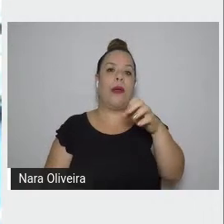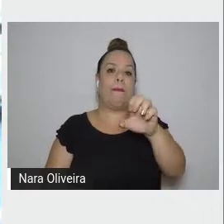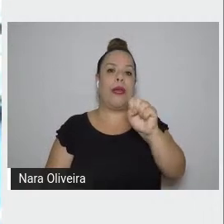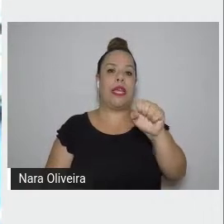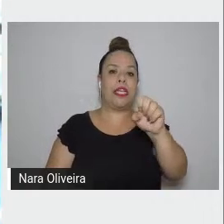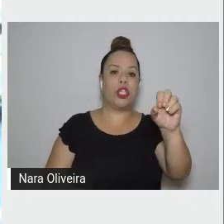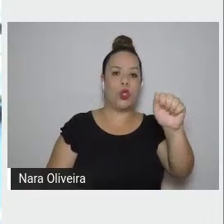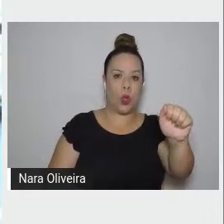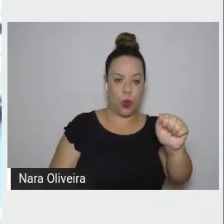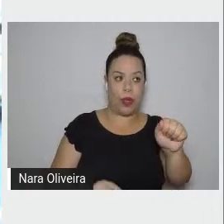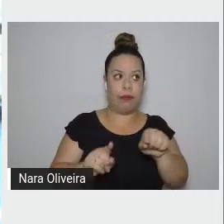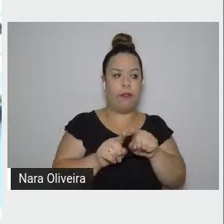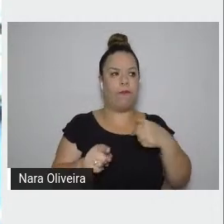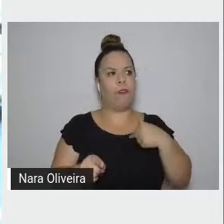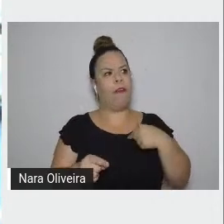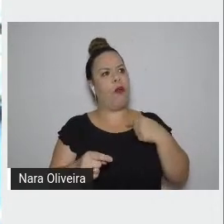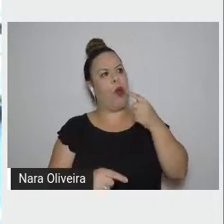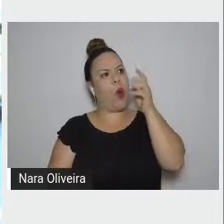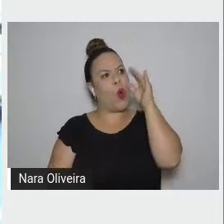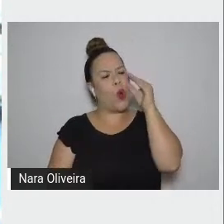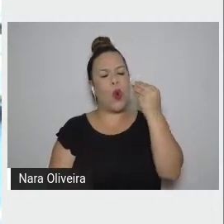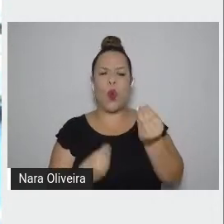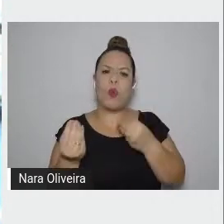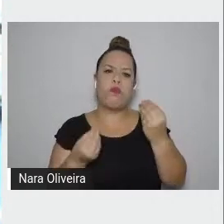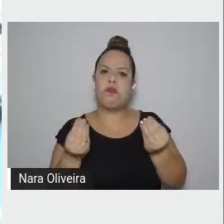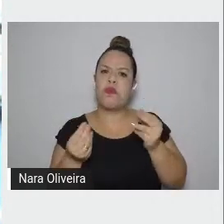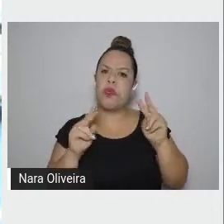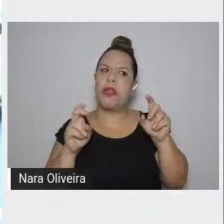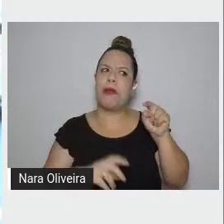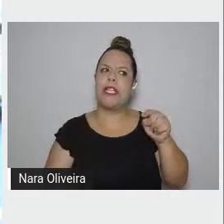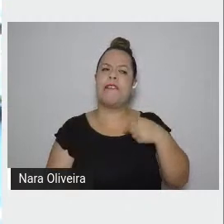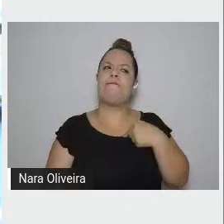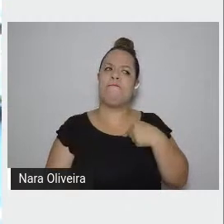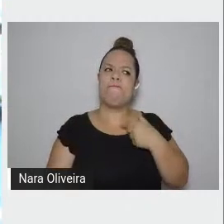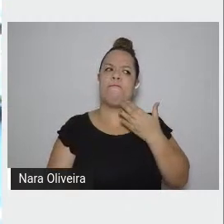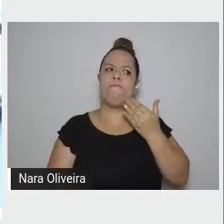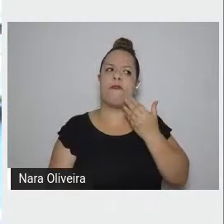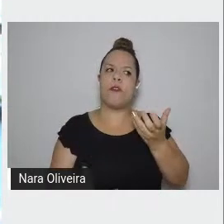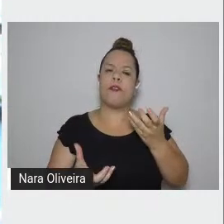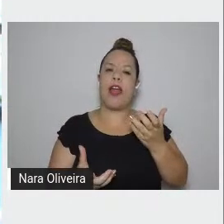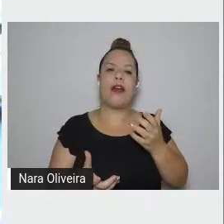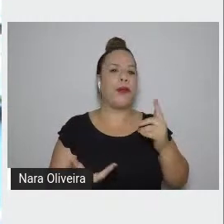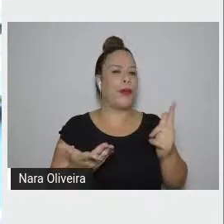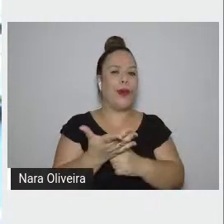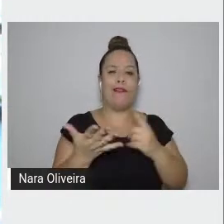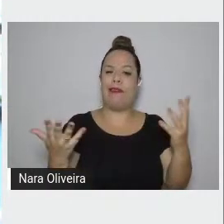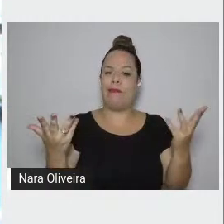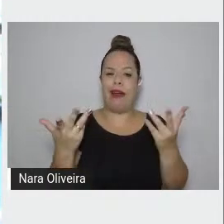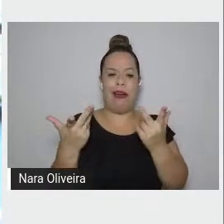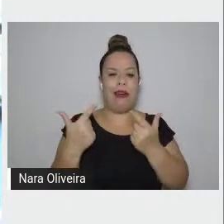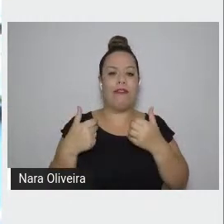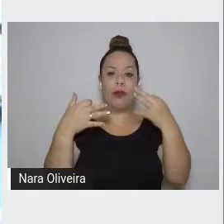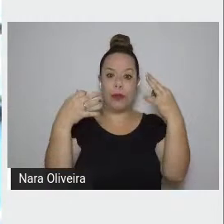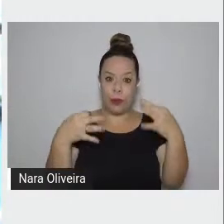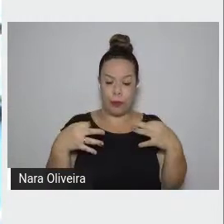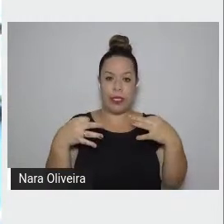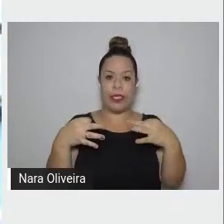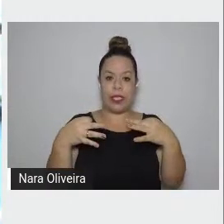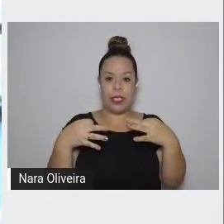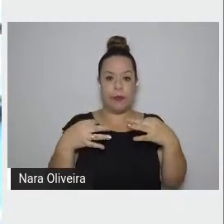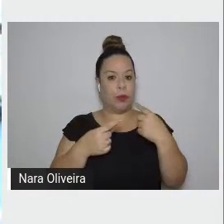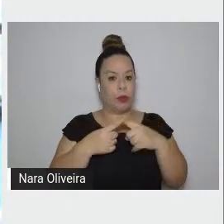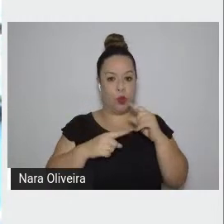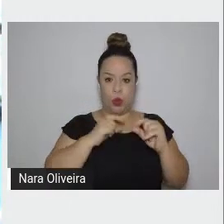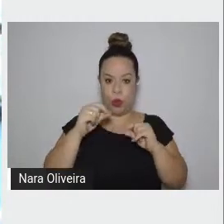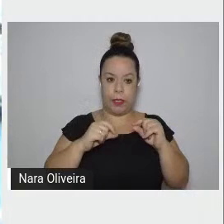temática desse livro. e o livro é magnífico, porque ele